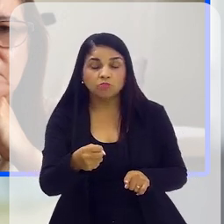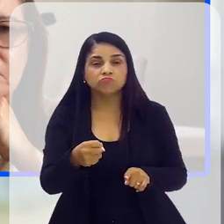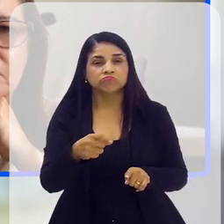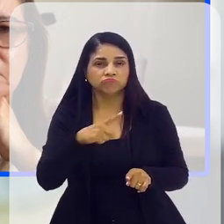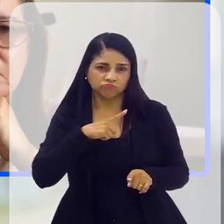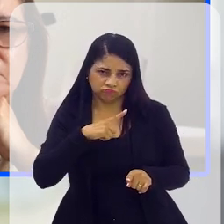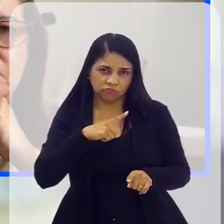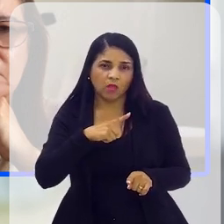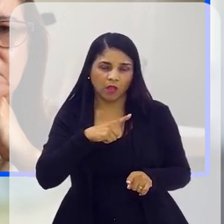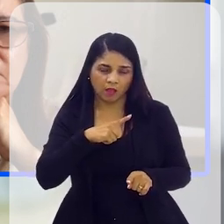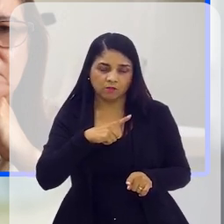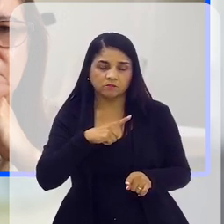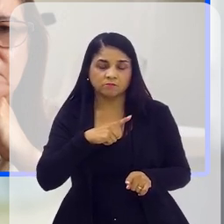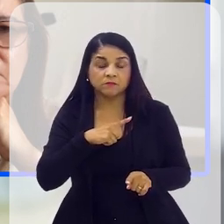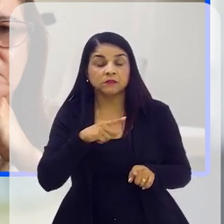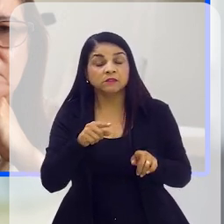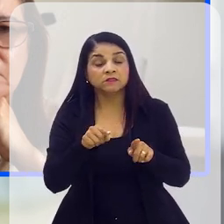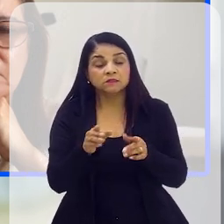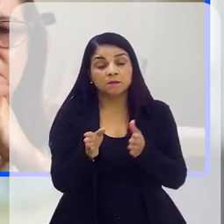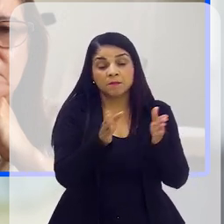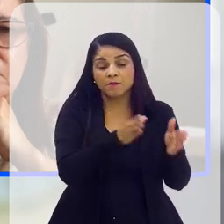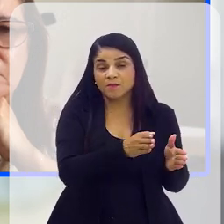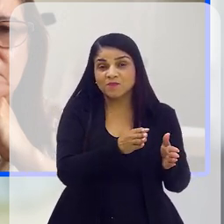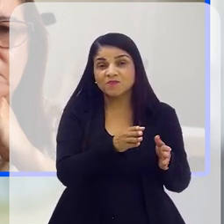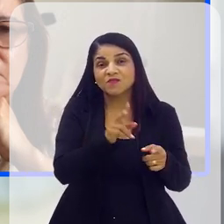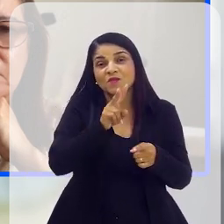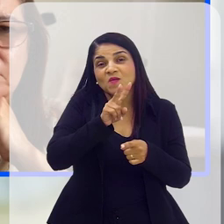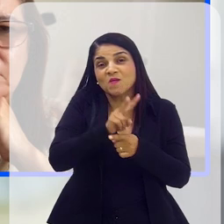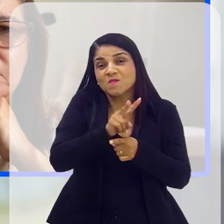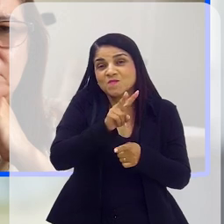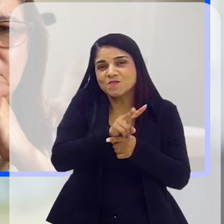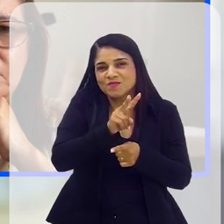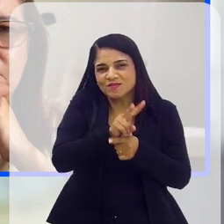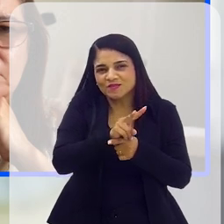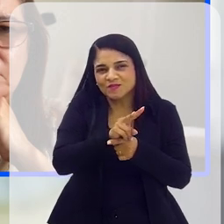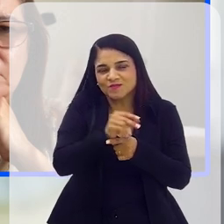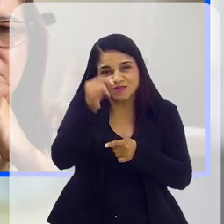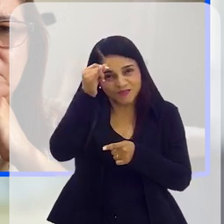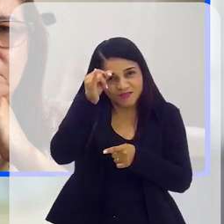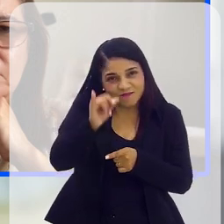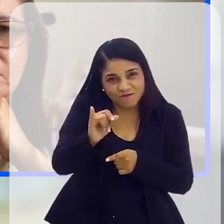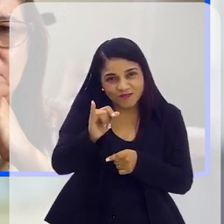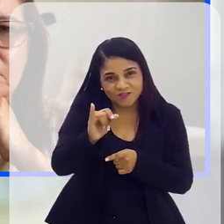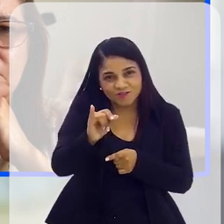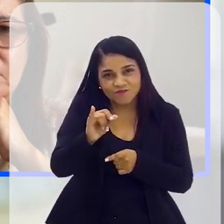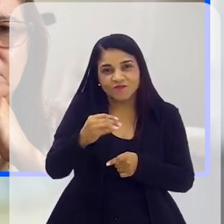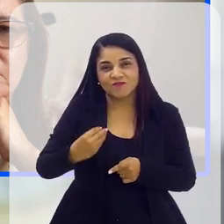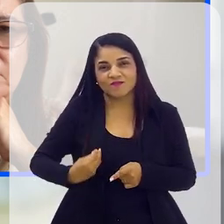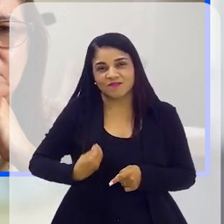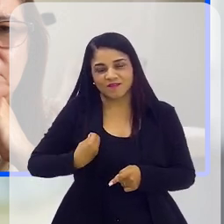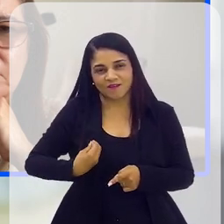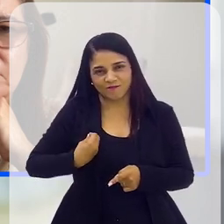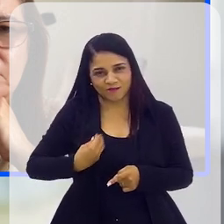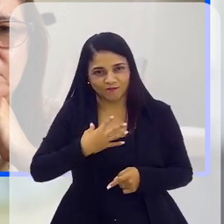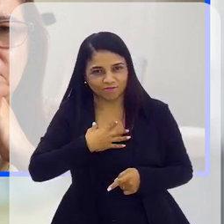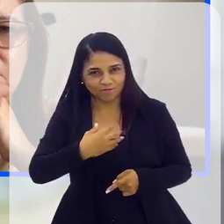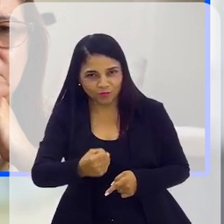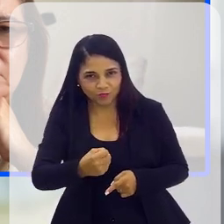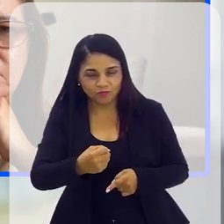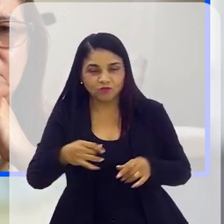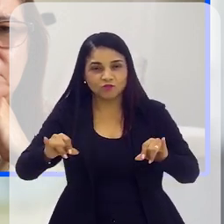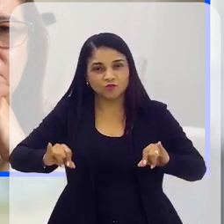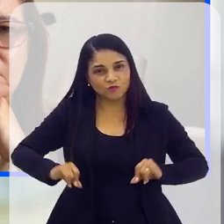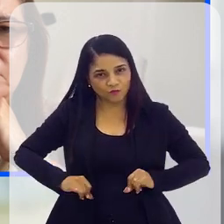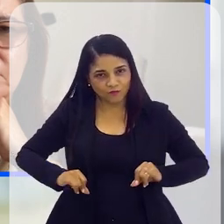várias possibilidades que nós chamamos de fator de proteção para impedir que a nossa vida caminhe para o túnel de